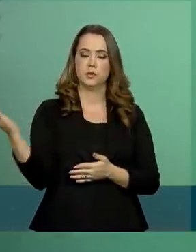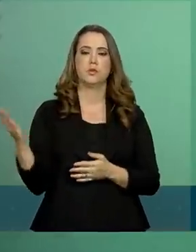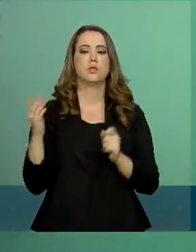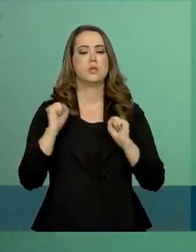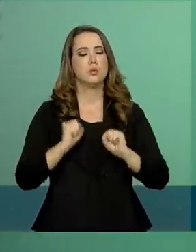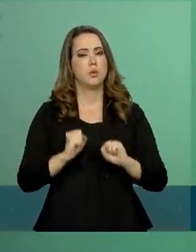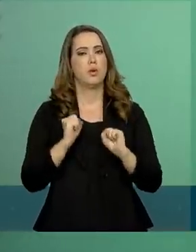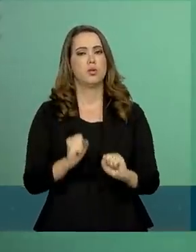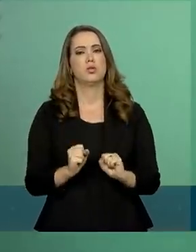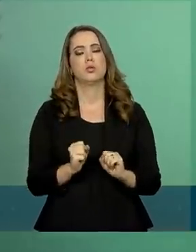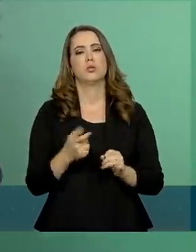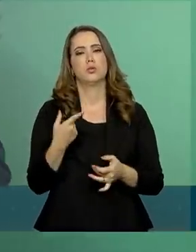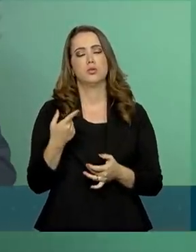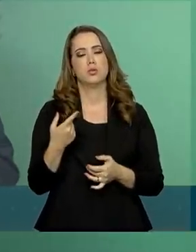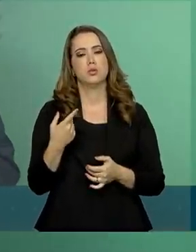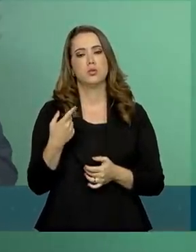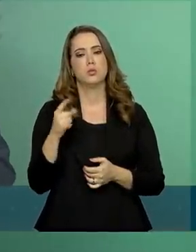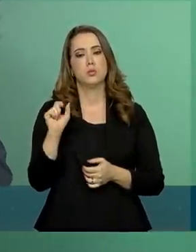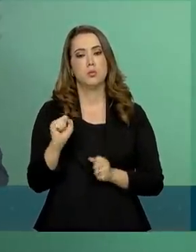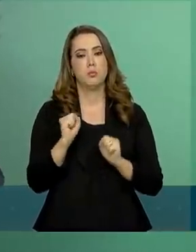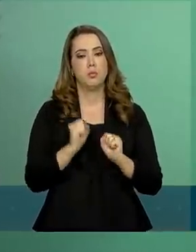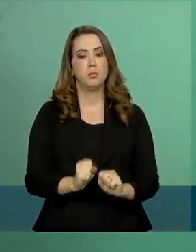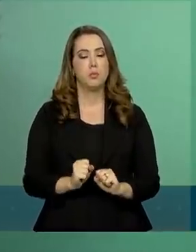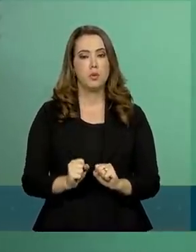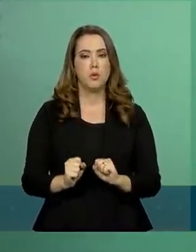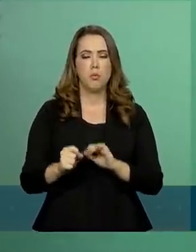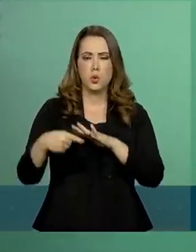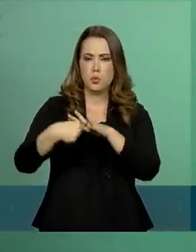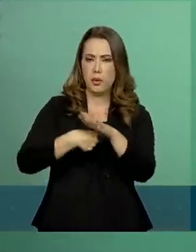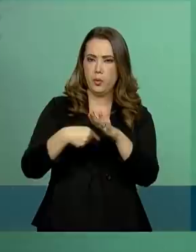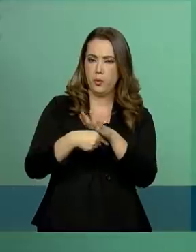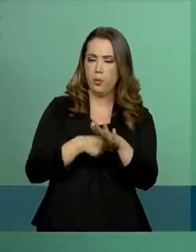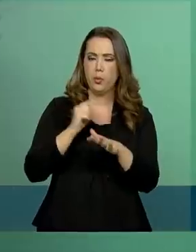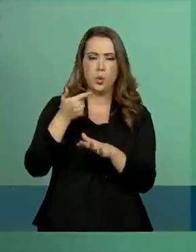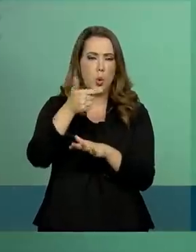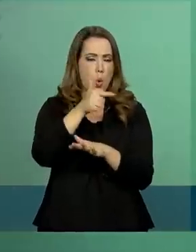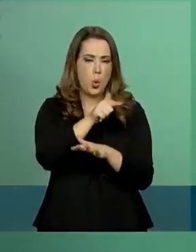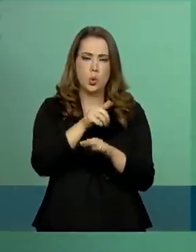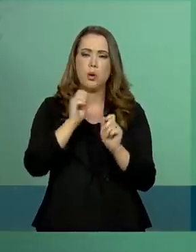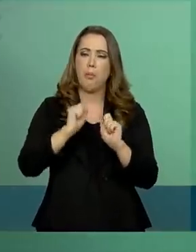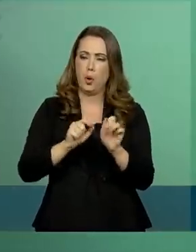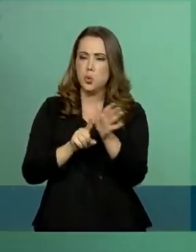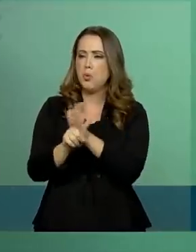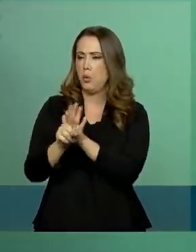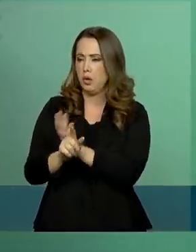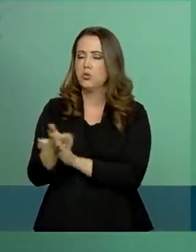naturalmente, terão a oportunidade de buscar maiores esclarecimentos.